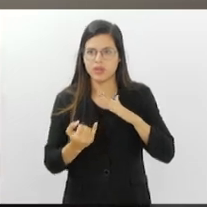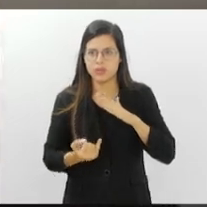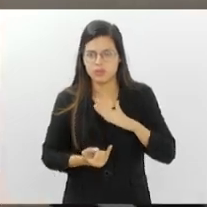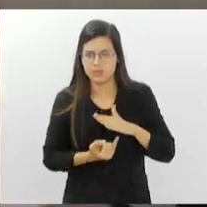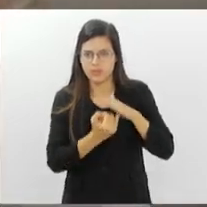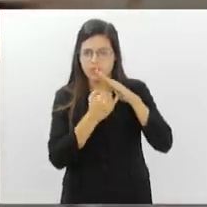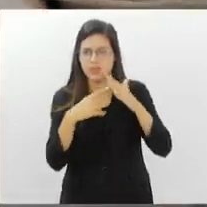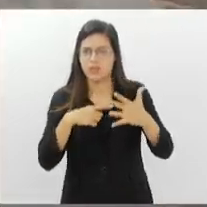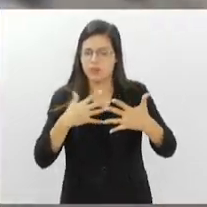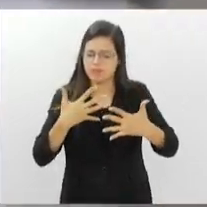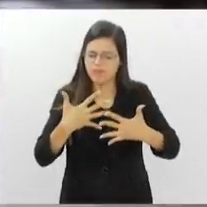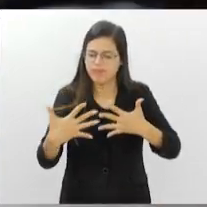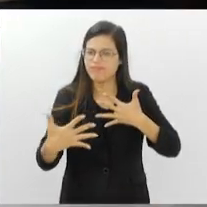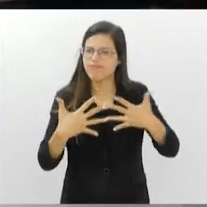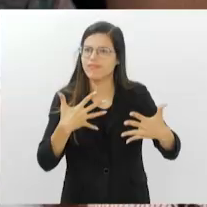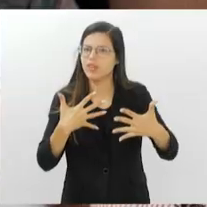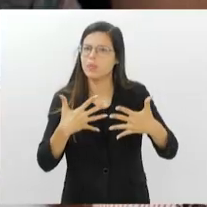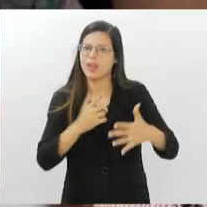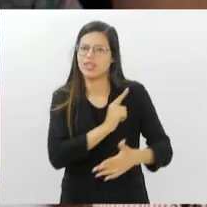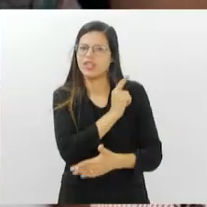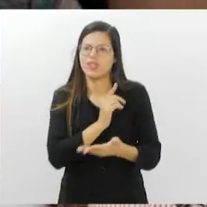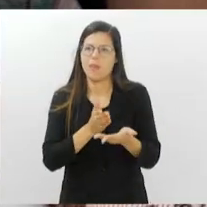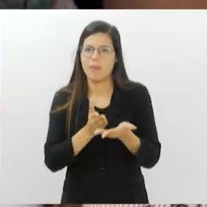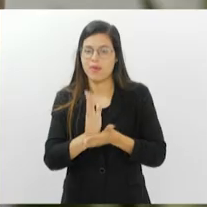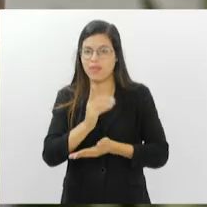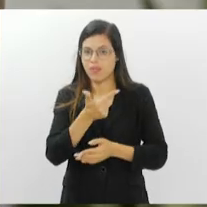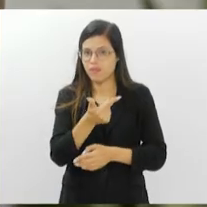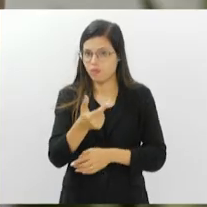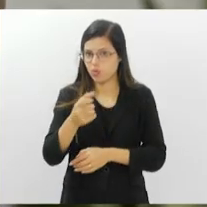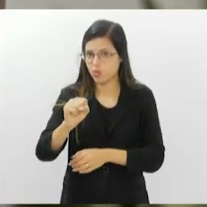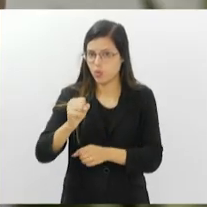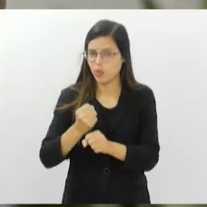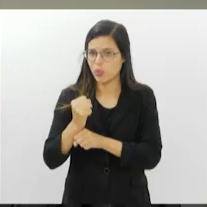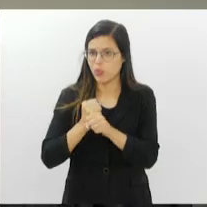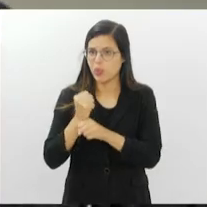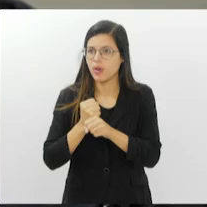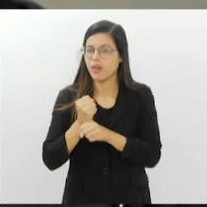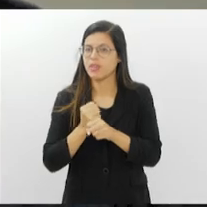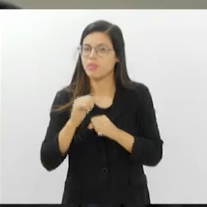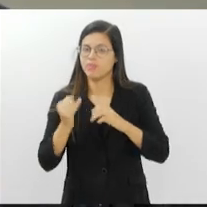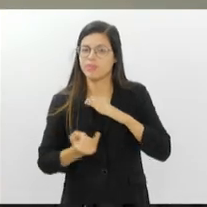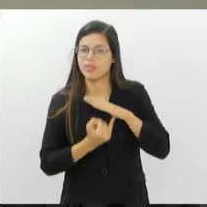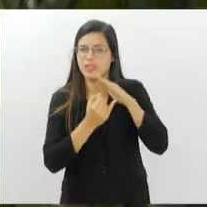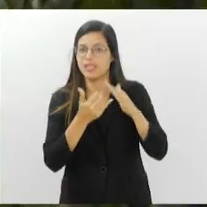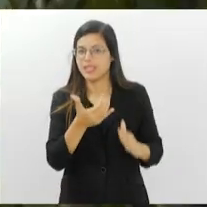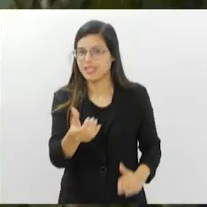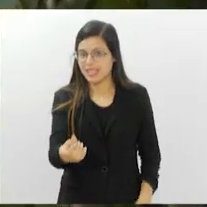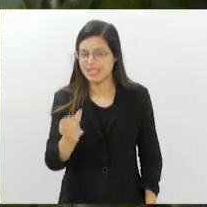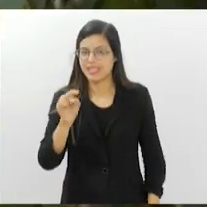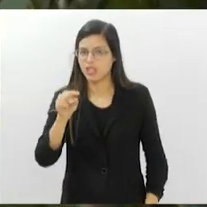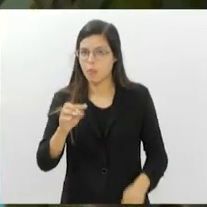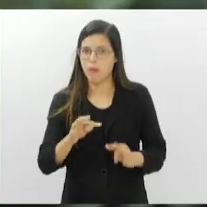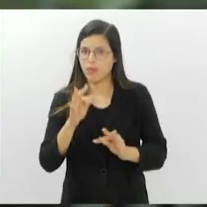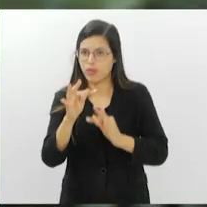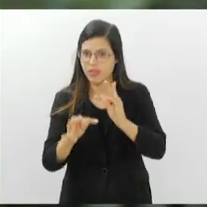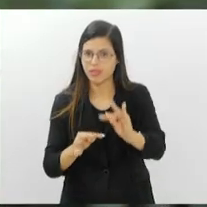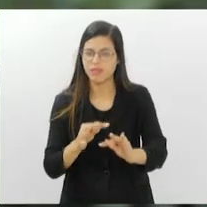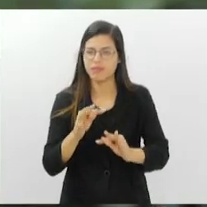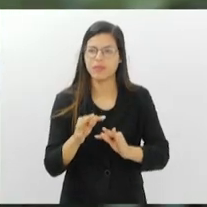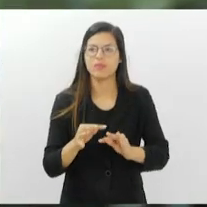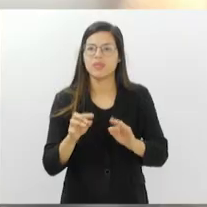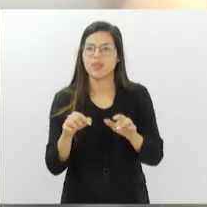e transparência aprovadas. Em 28 anos, o Pro Criança atendeu 16 mil crianças, realizou